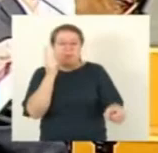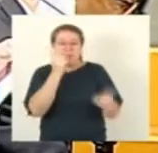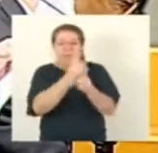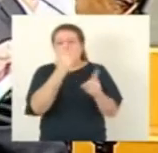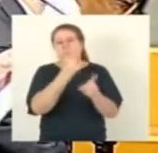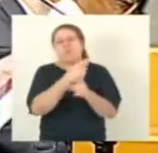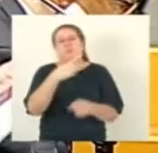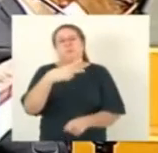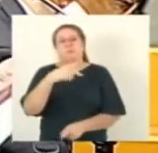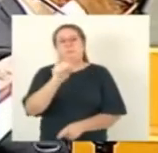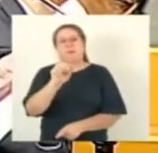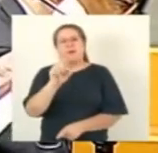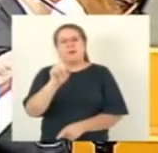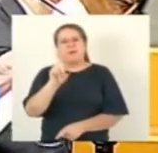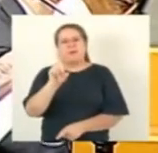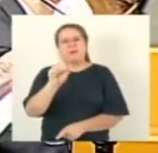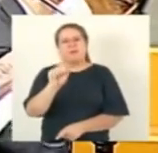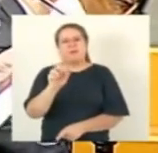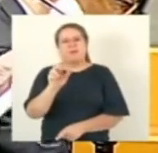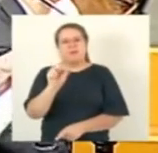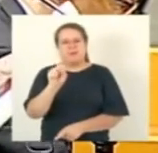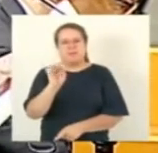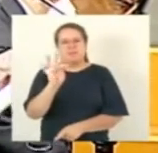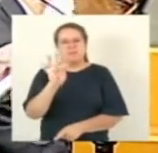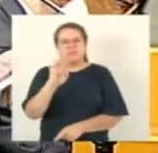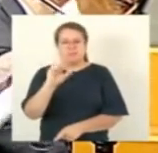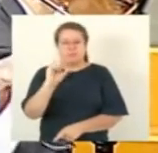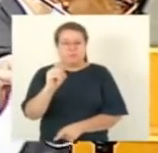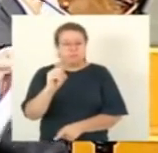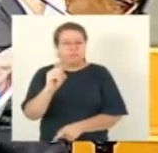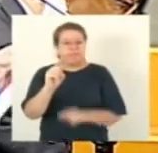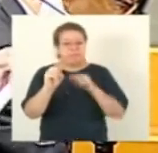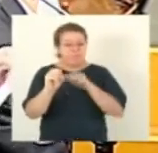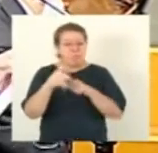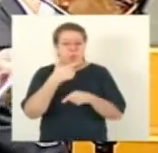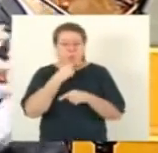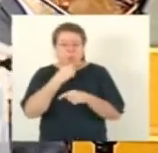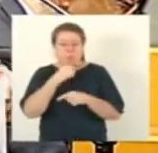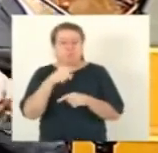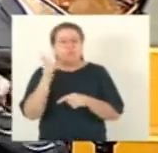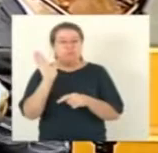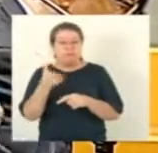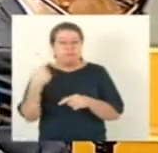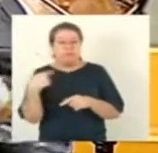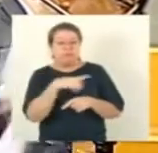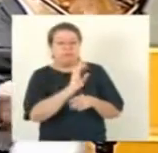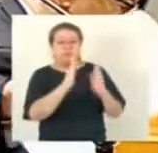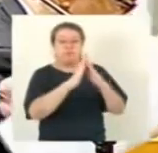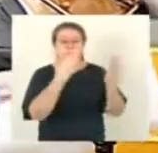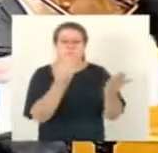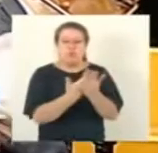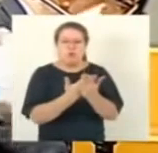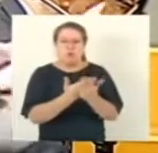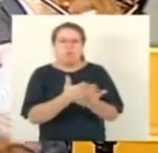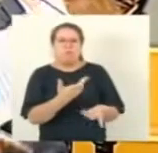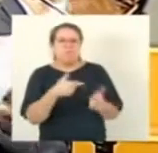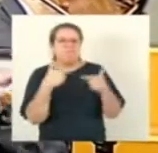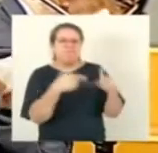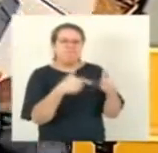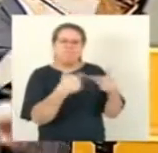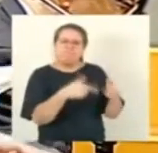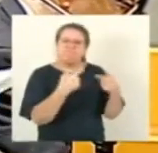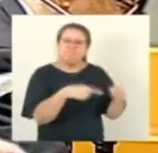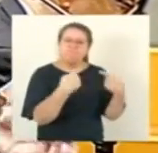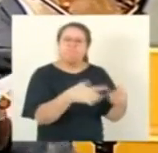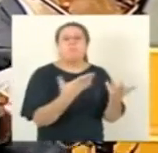padrasto ainda foi à escola depois para ameaçar os profissionais daquela escola, achando ele que foi à escola